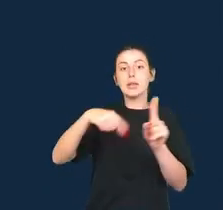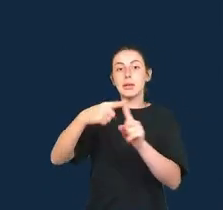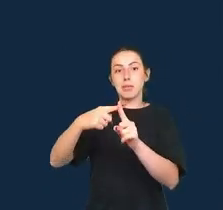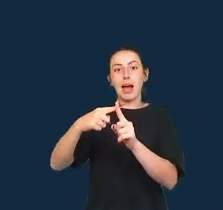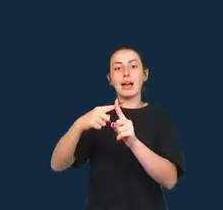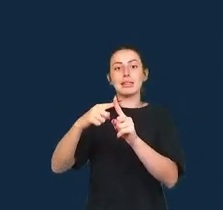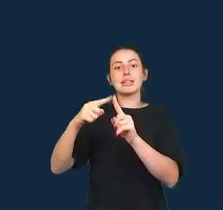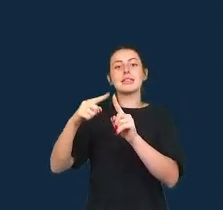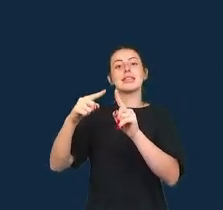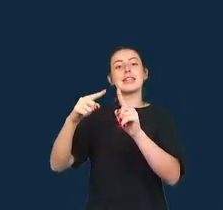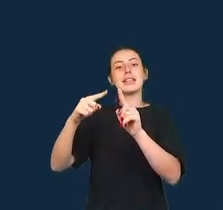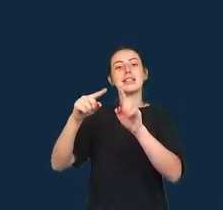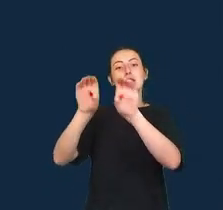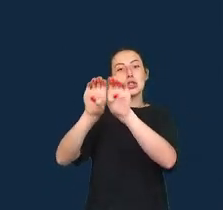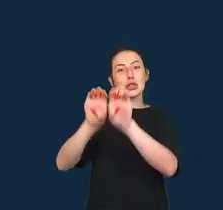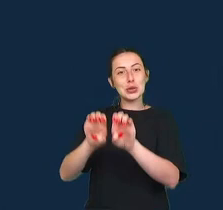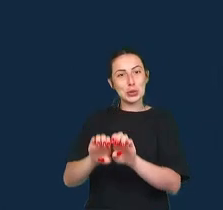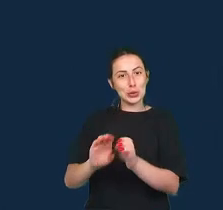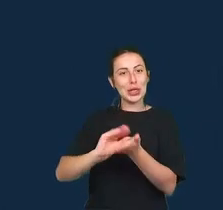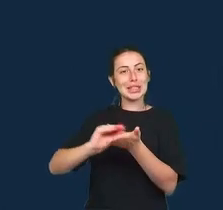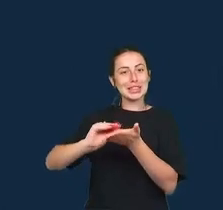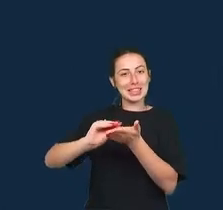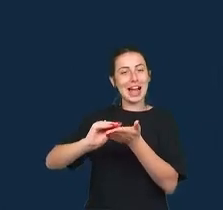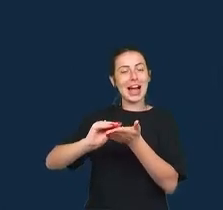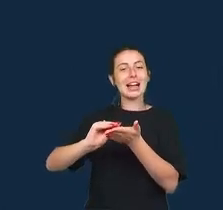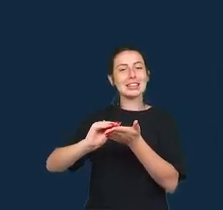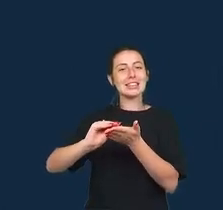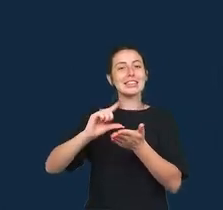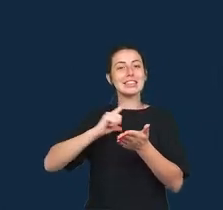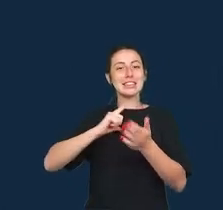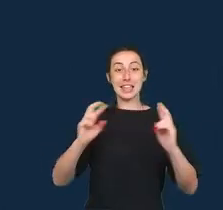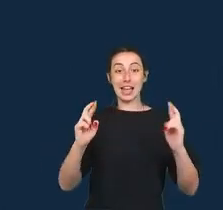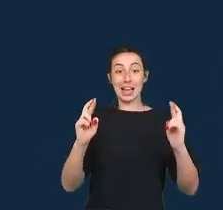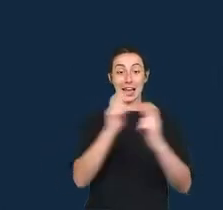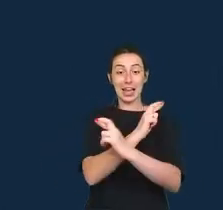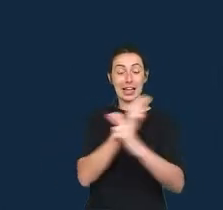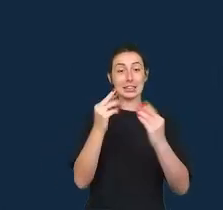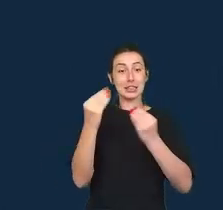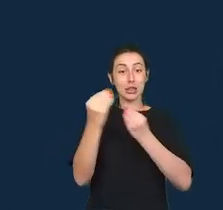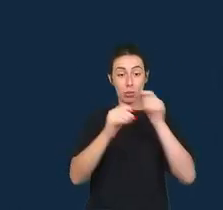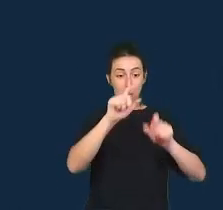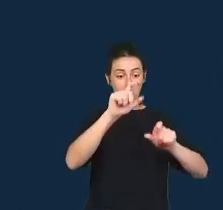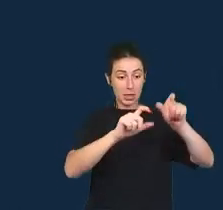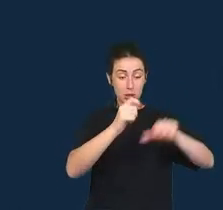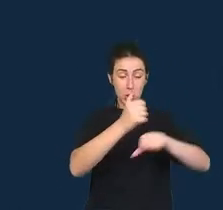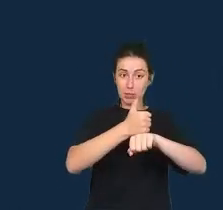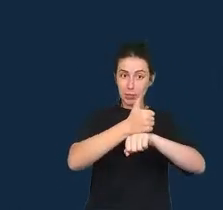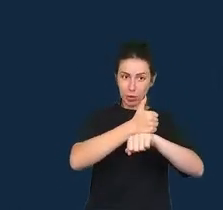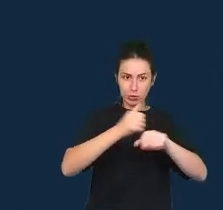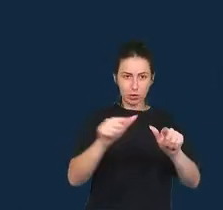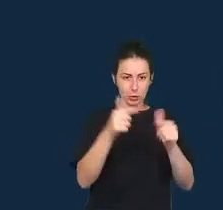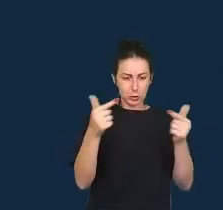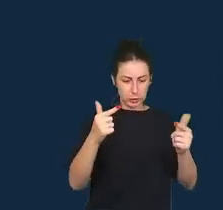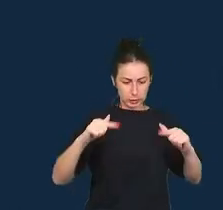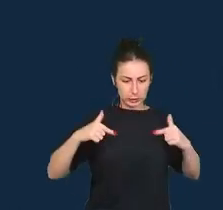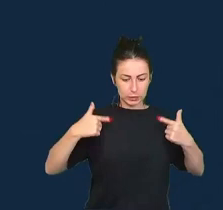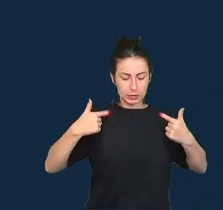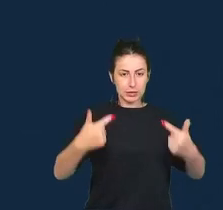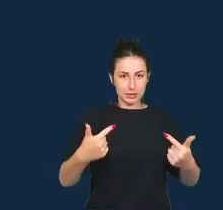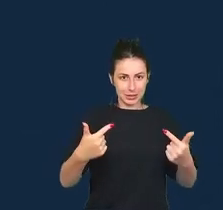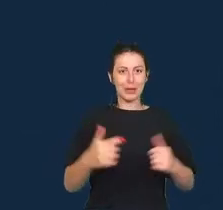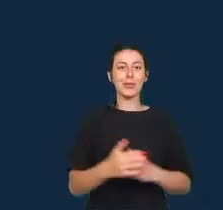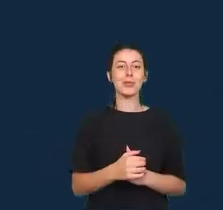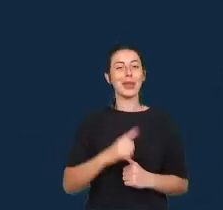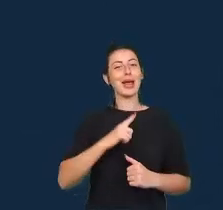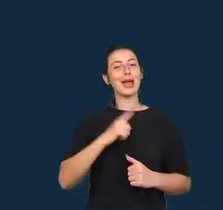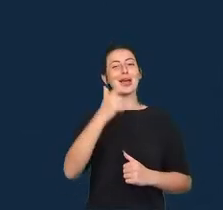também pode ser aplicado às próprias infraestruturas dos jornalistas. E é isso que faz um outro capítulo do